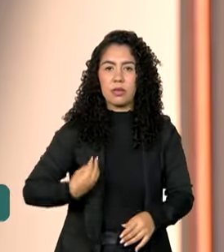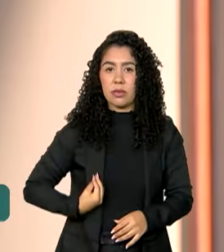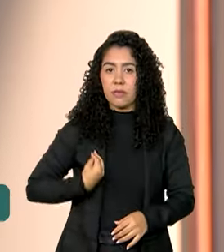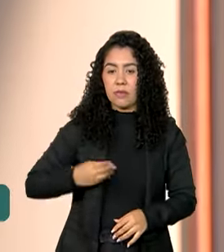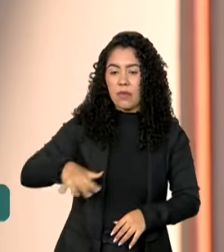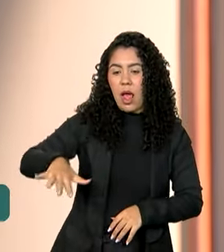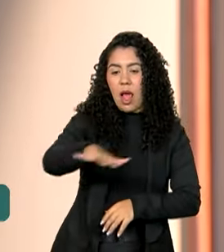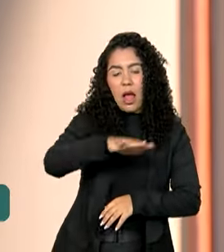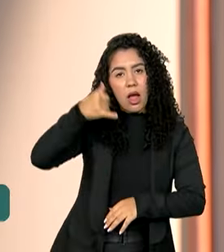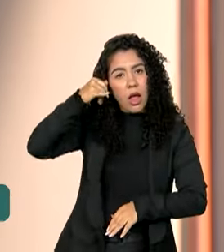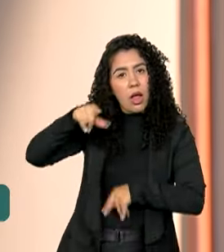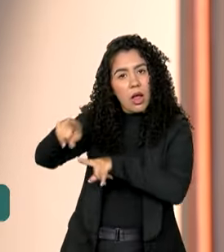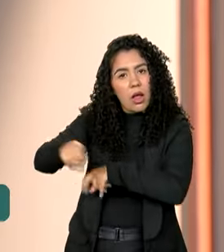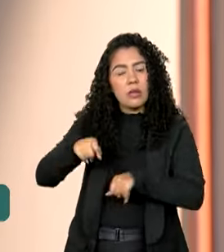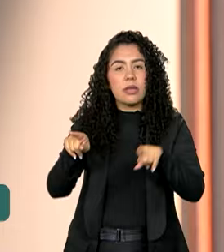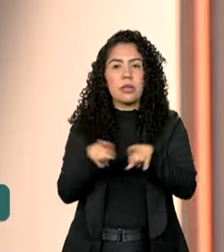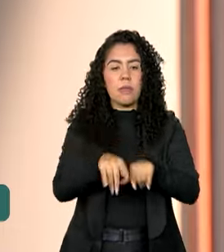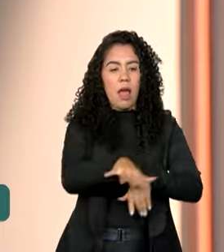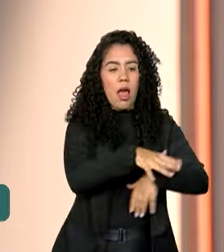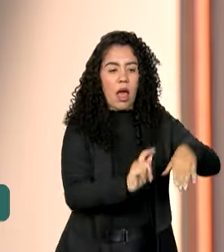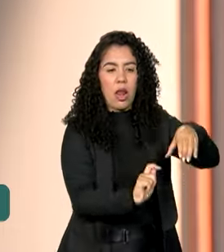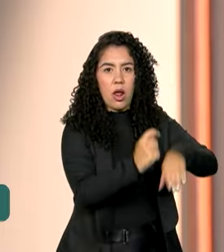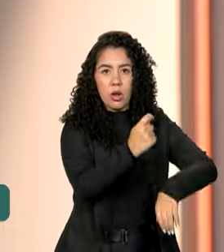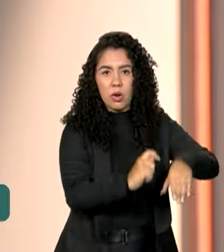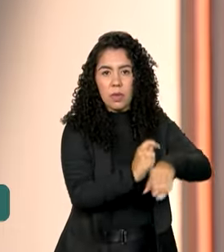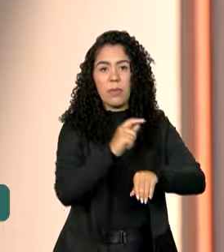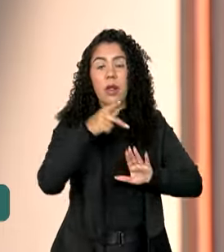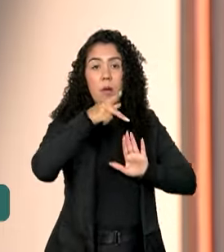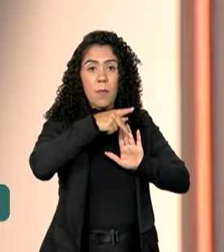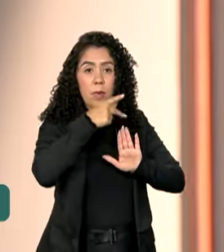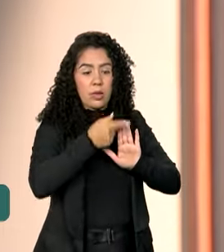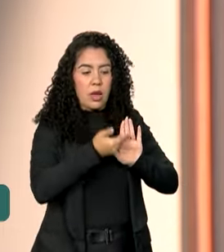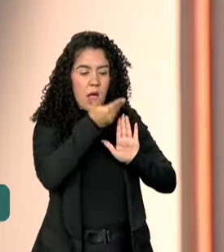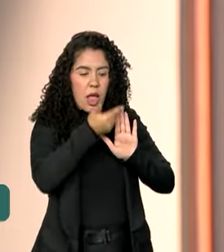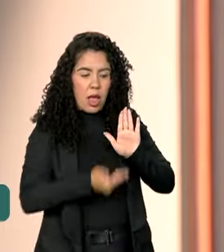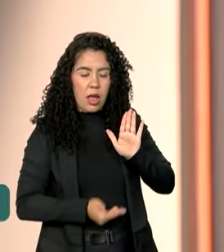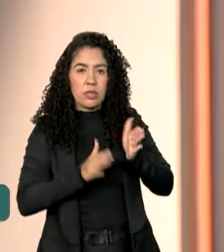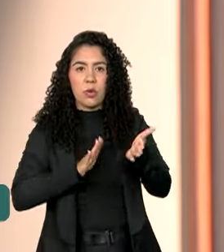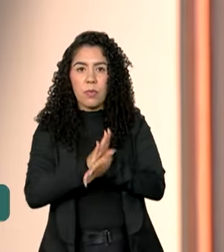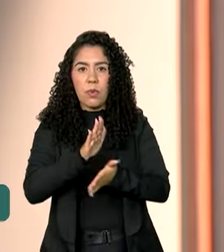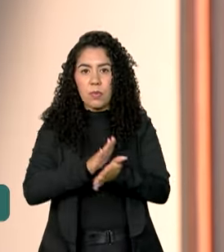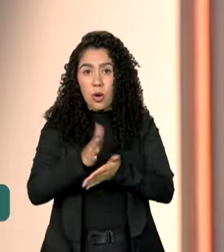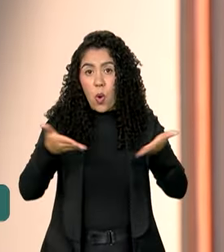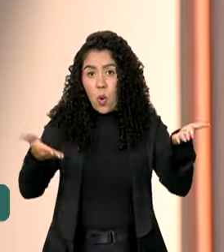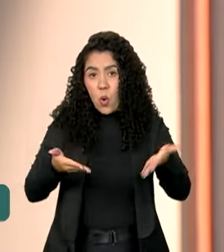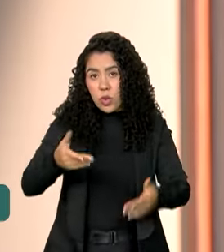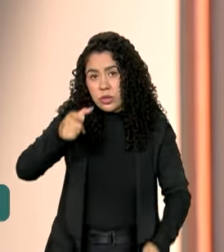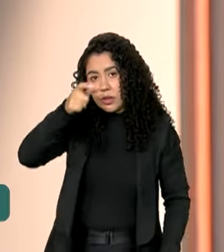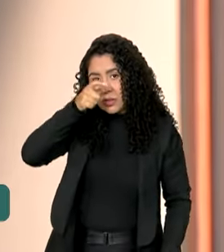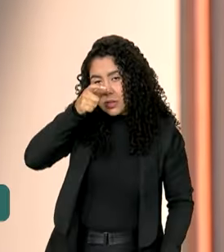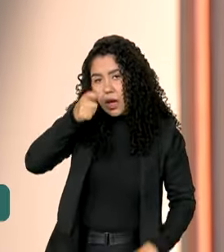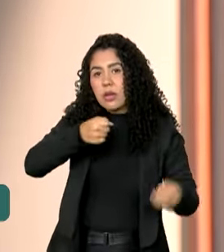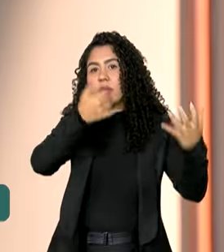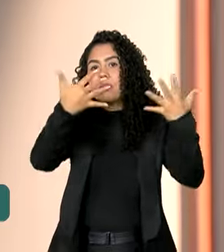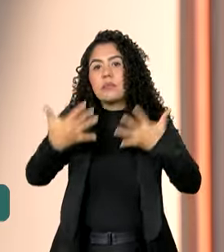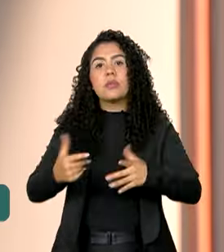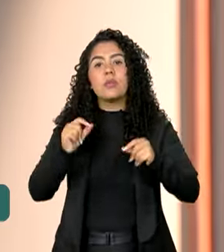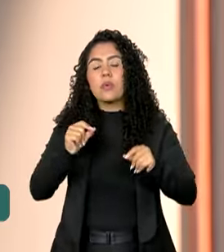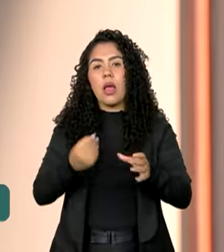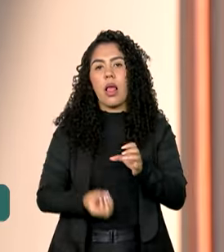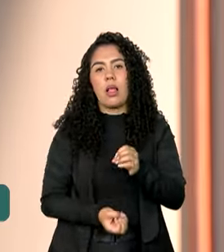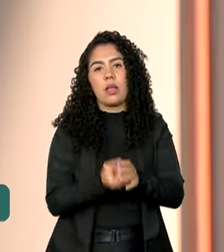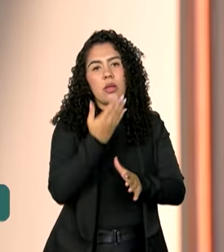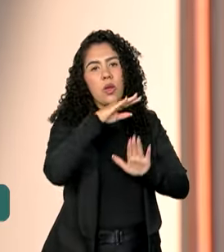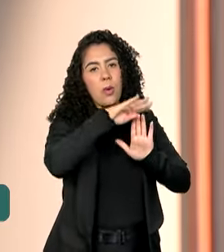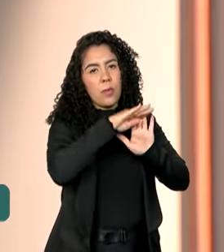agrária e territórios quilombolas. E uma portaria publicada hoje no Diário Oficial da União cria o Programa de Retomada